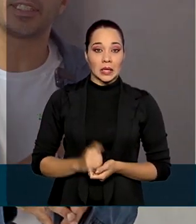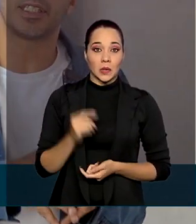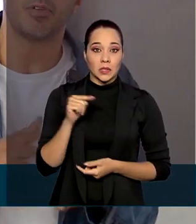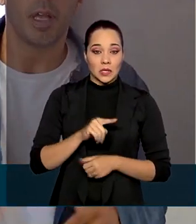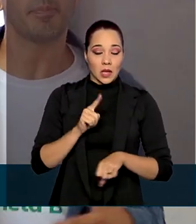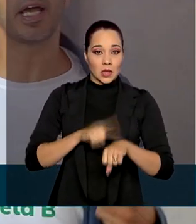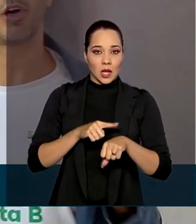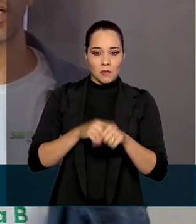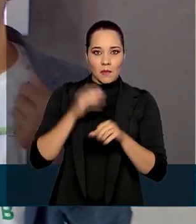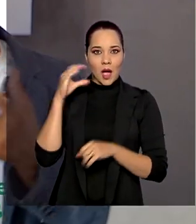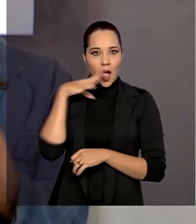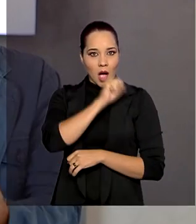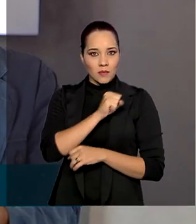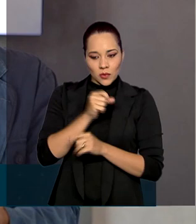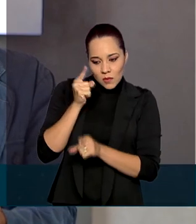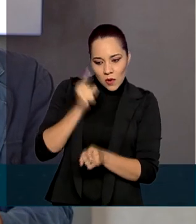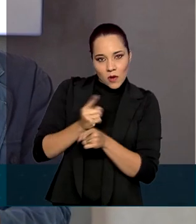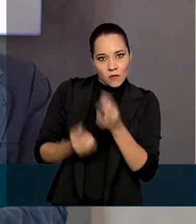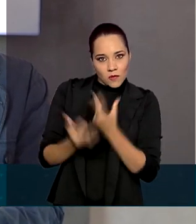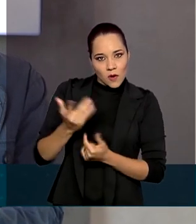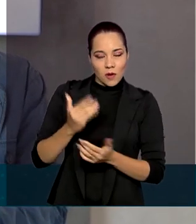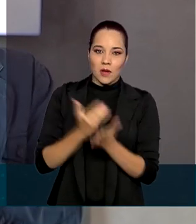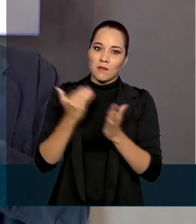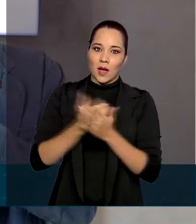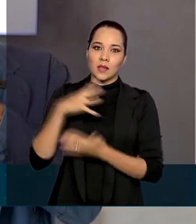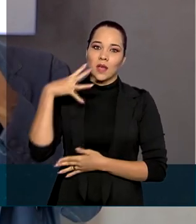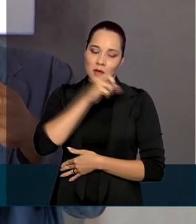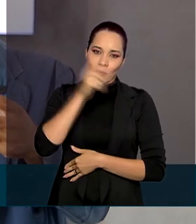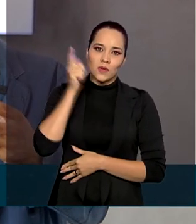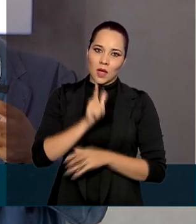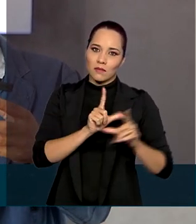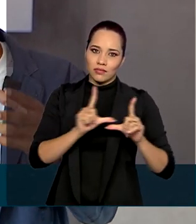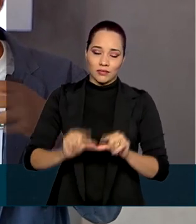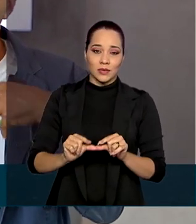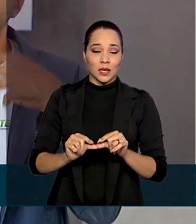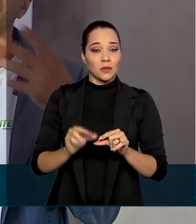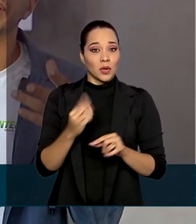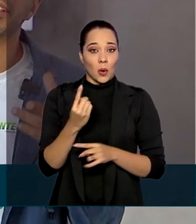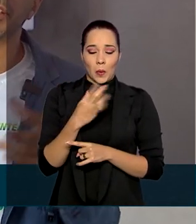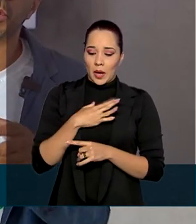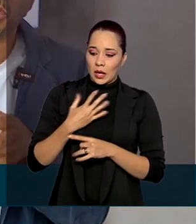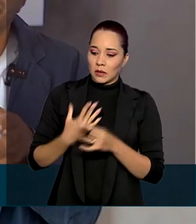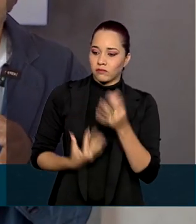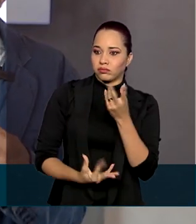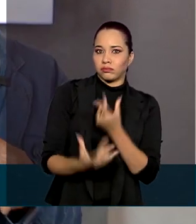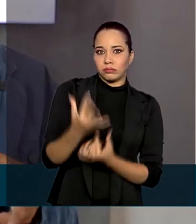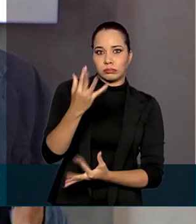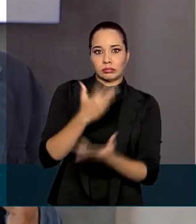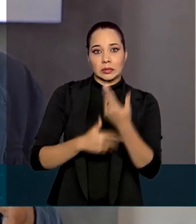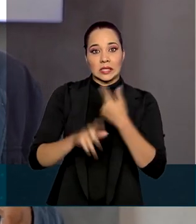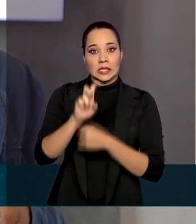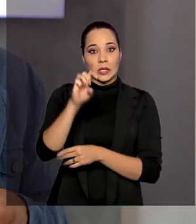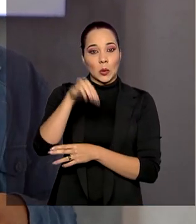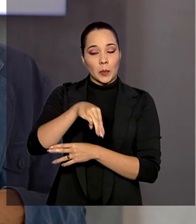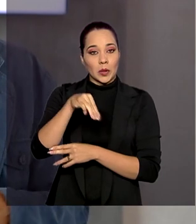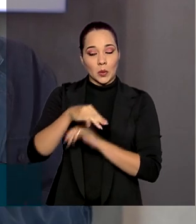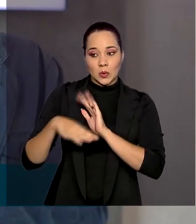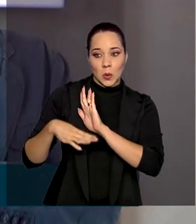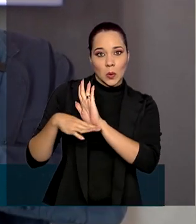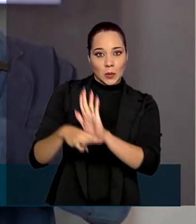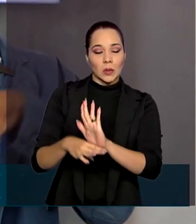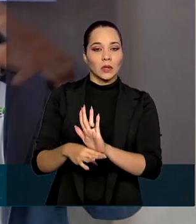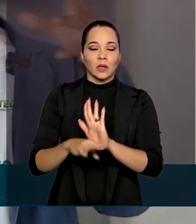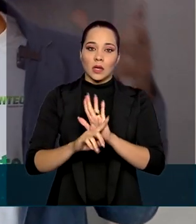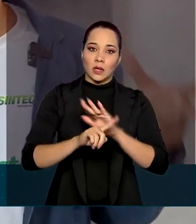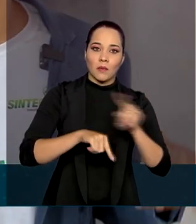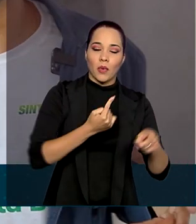o tempo de detecção, maior é a sua eficiência no combate. Porque uma coisa é você combater um incêndio com 5 minutos de socorrência e